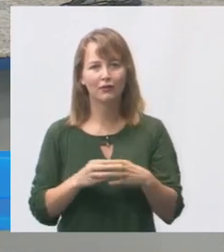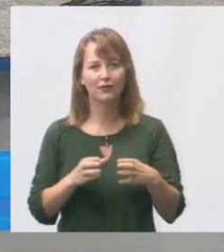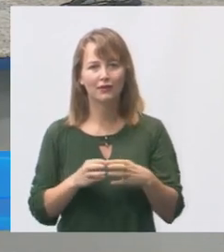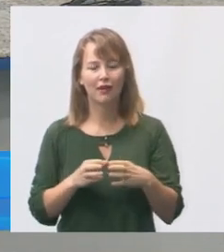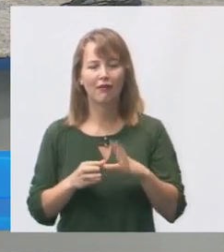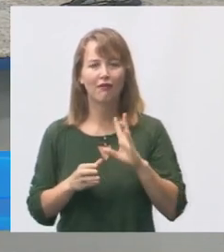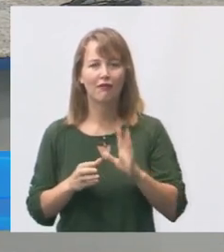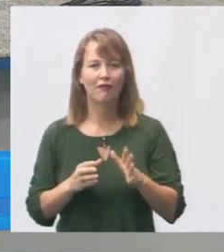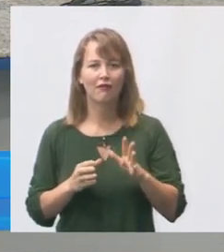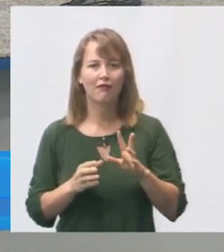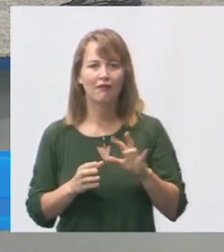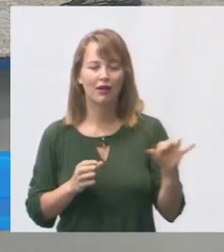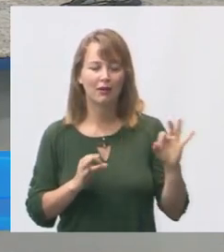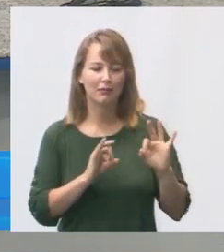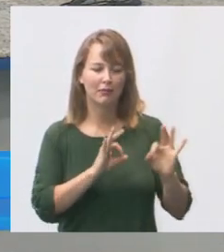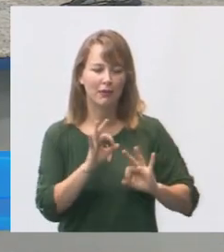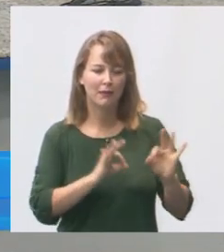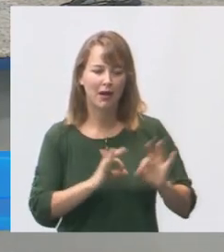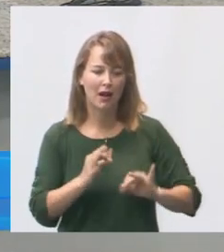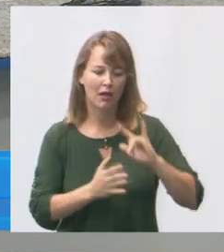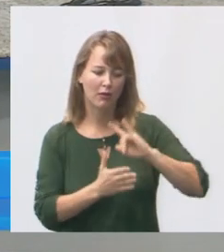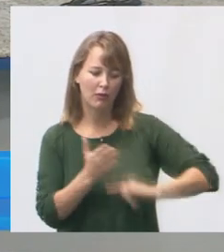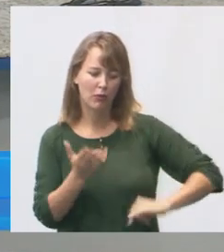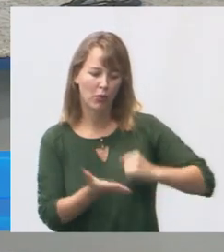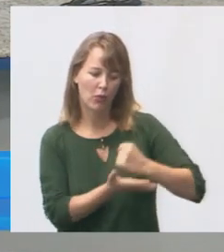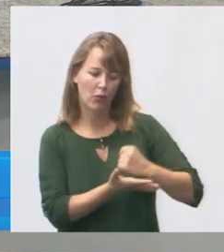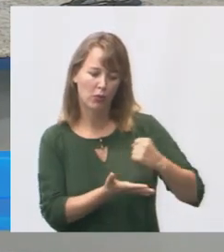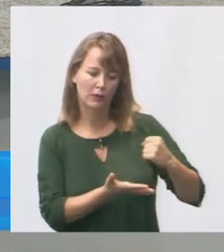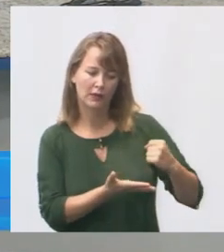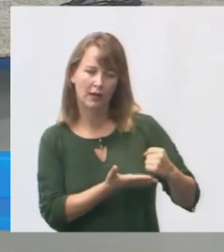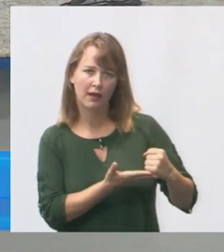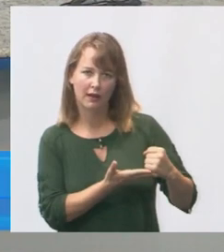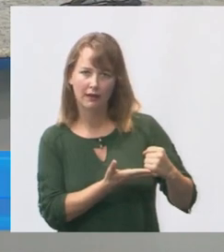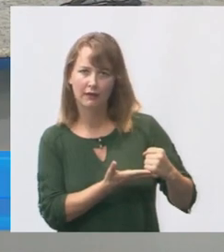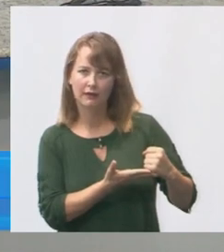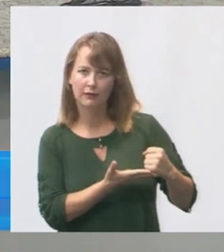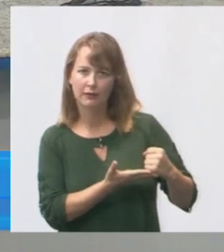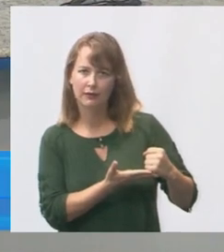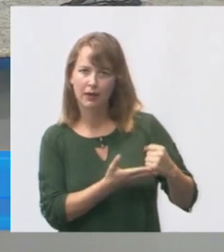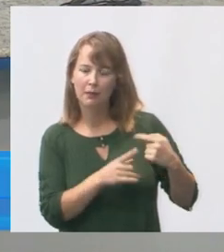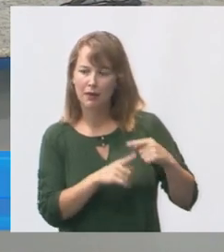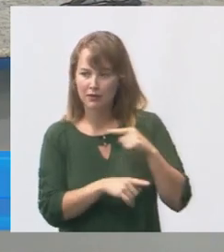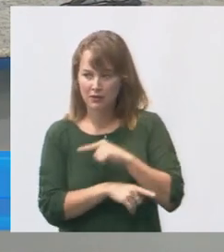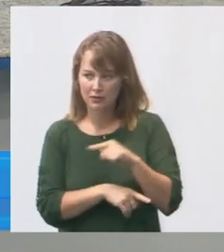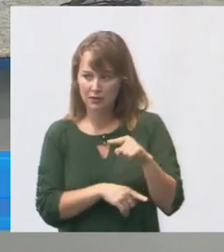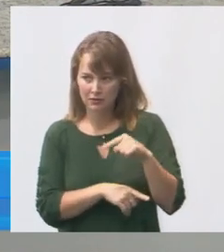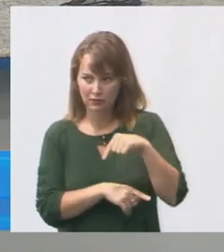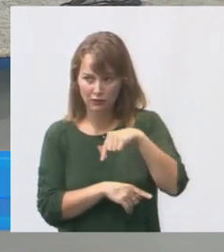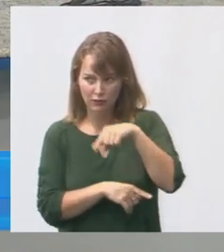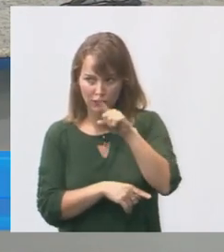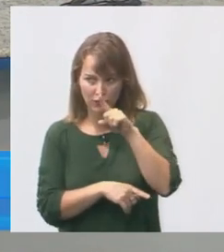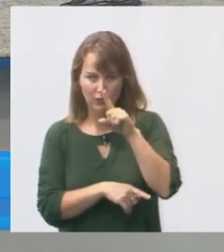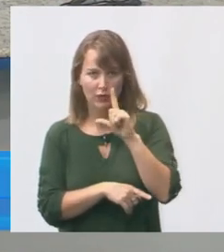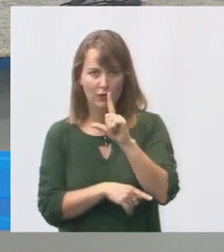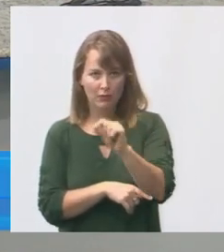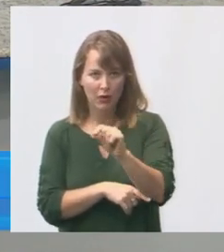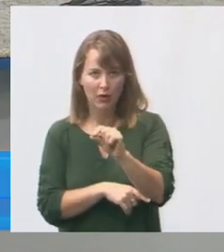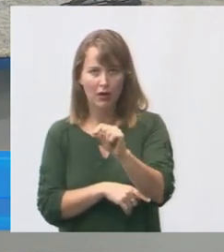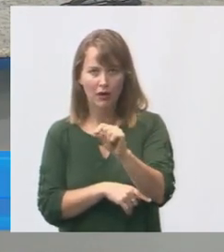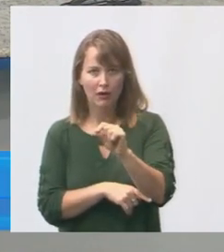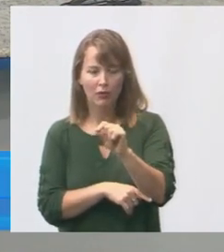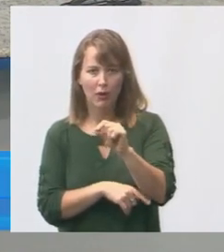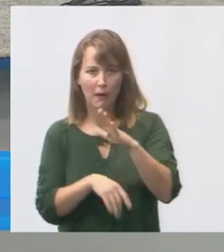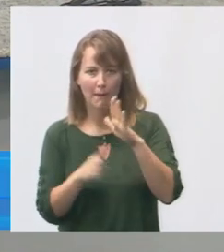vai preparar um dossiê com um contrato que está lá de pressão de serviço da eles vão sair daqui com a proposta da convocação da